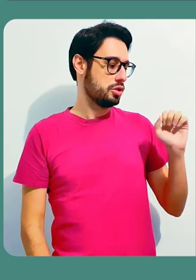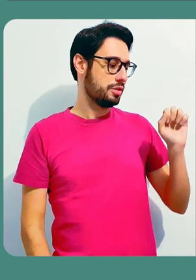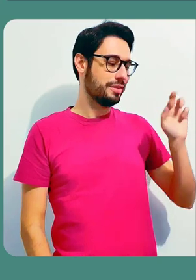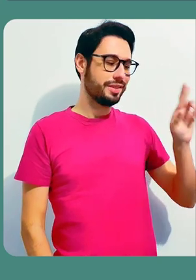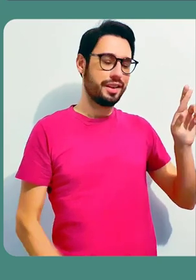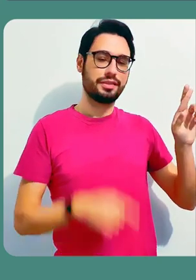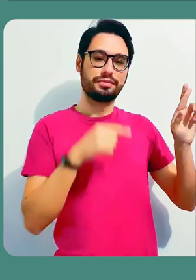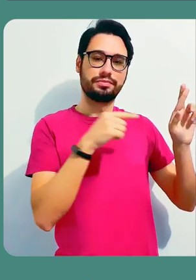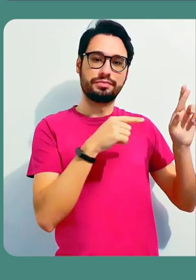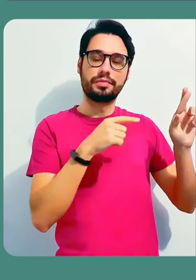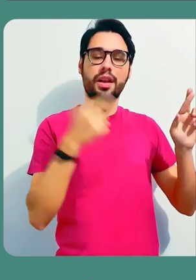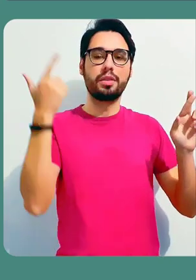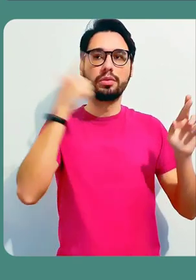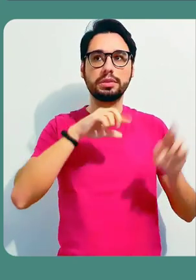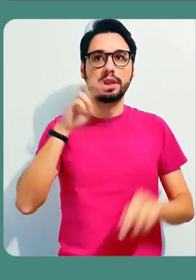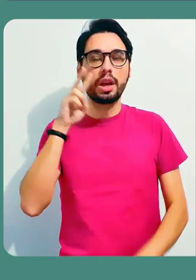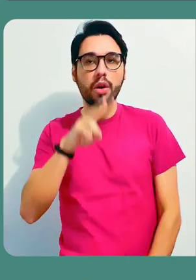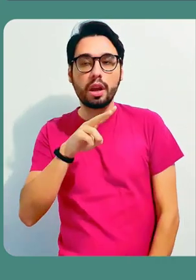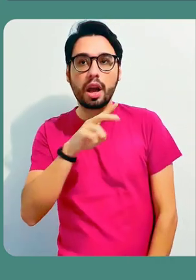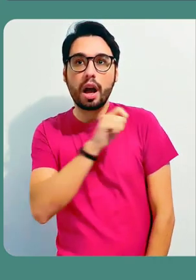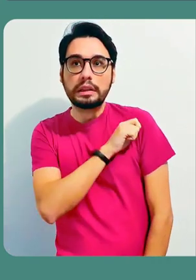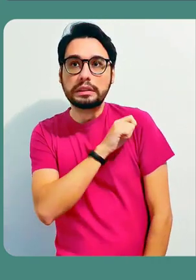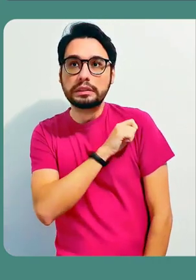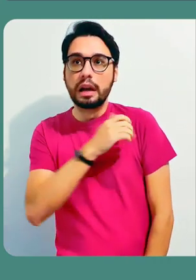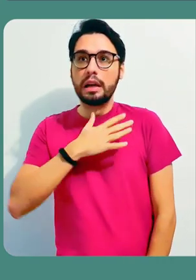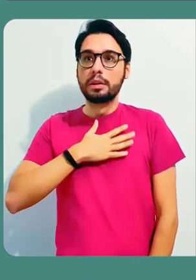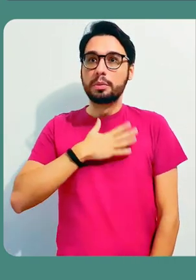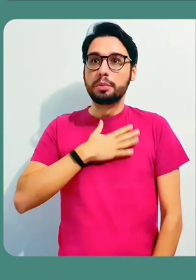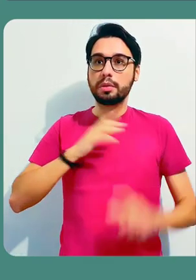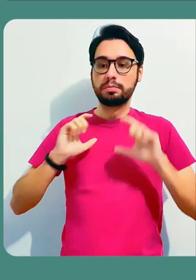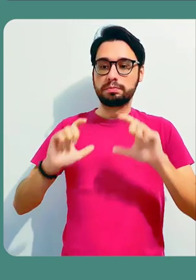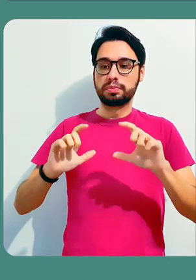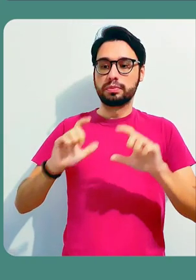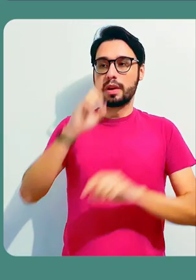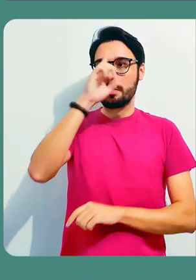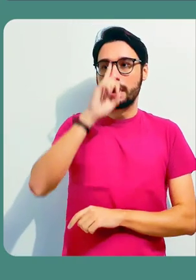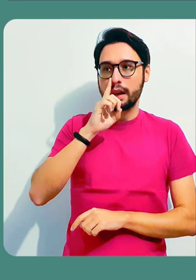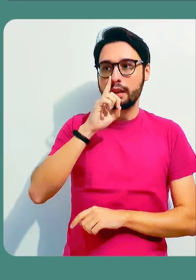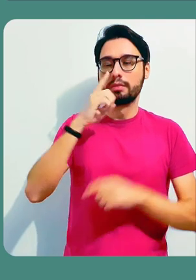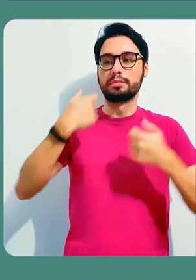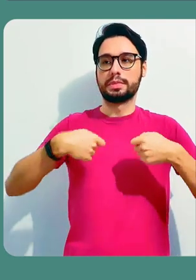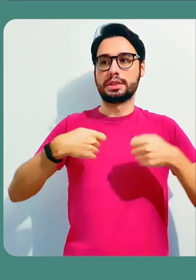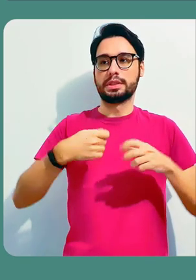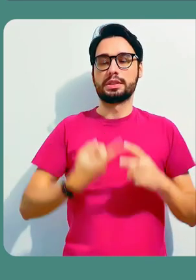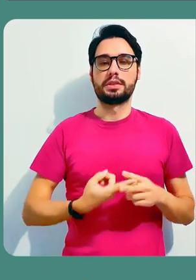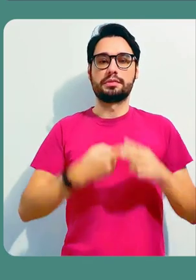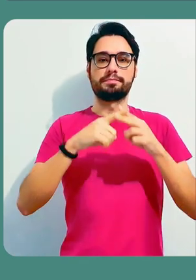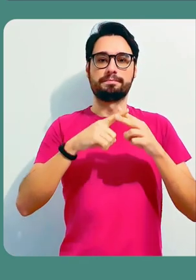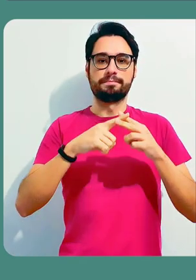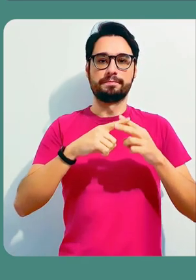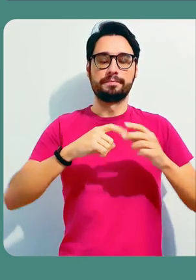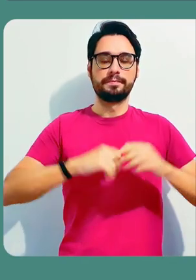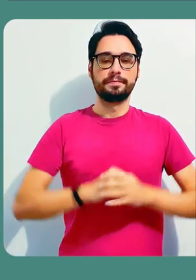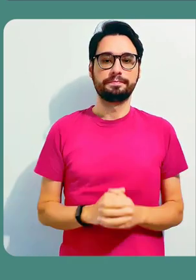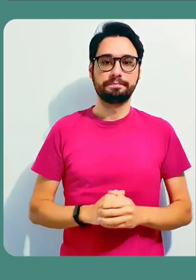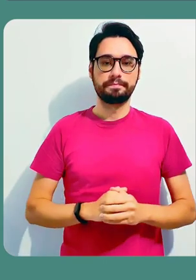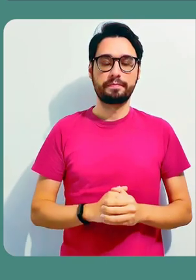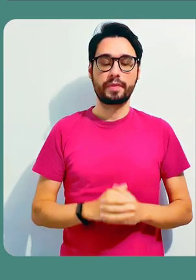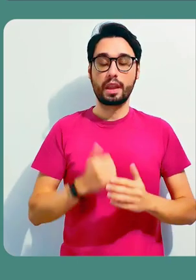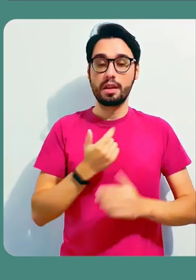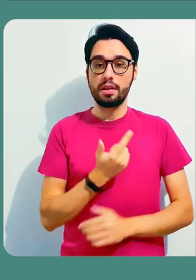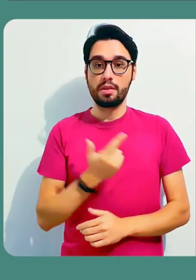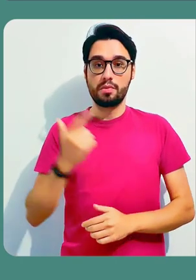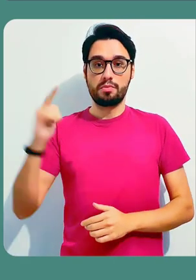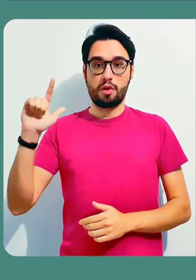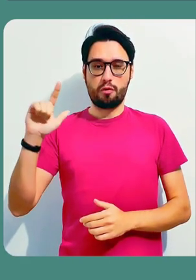Eu posso vir aqui e, por exemplo, colocar em amarelo e aí o aluno que vê a sua atividade em amarelo ele sabe que está no status